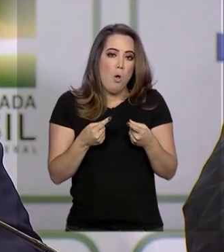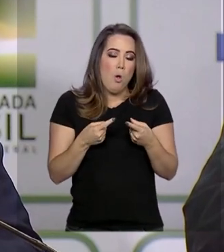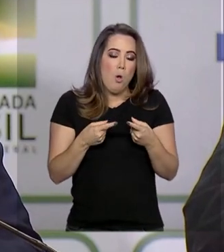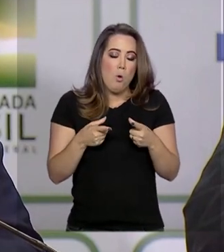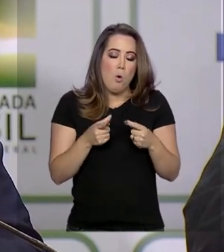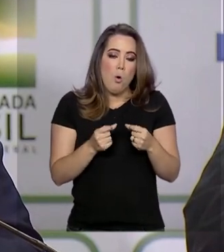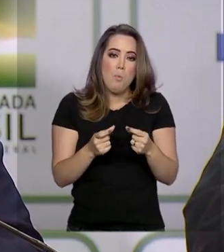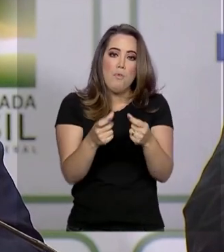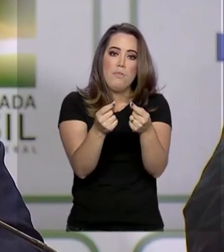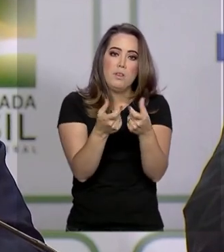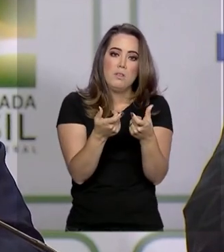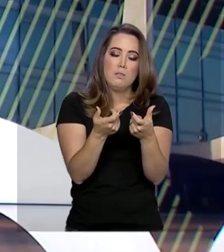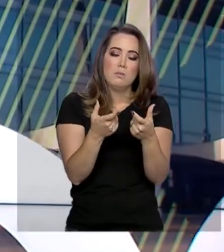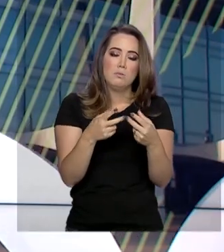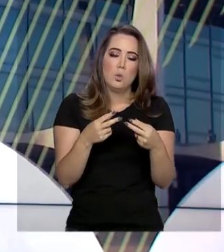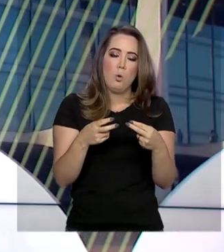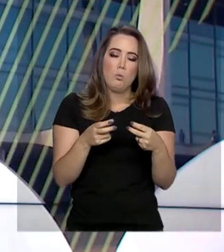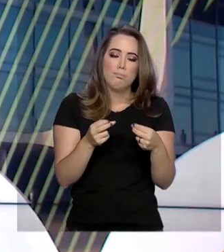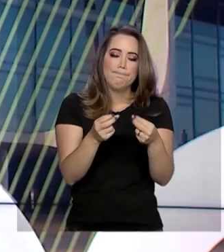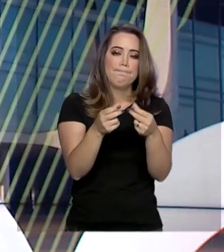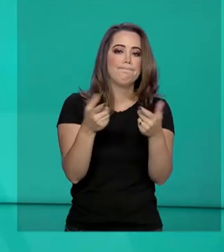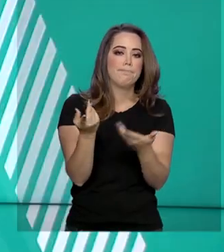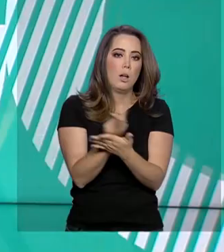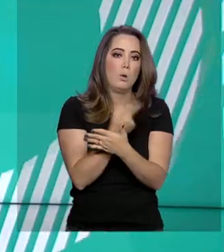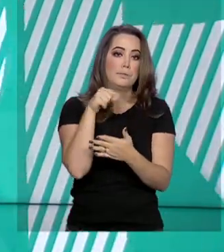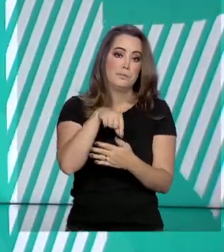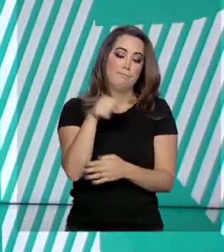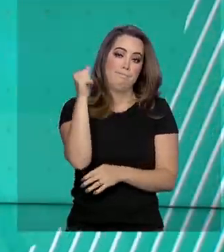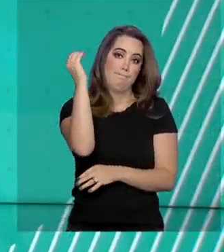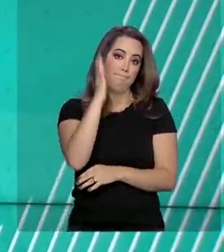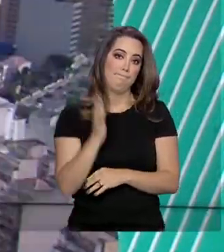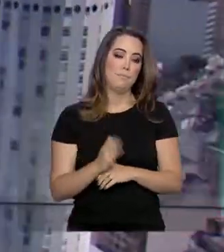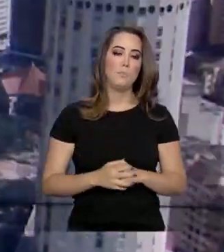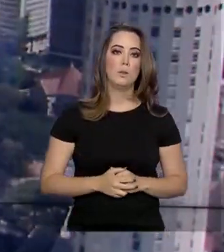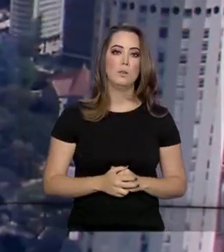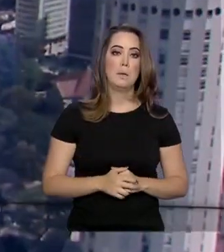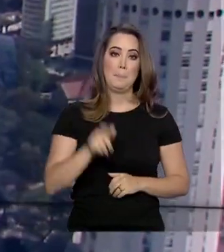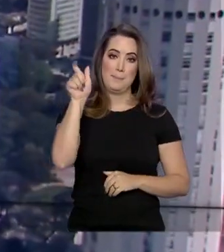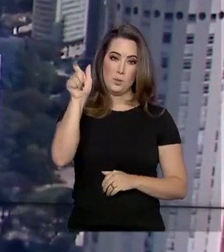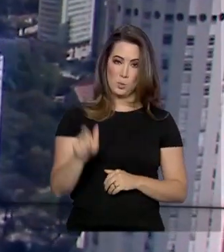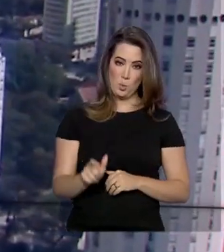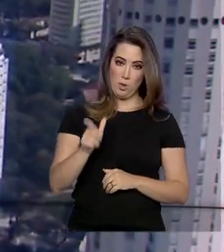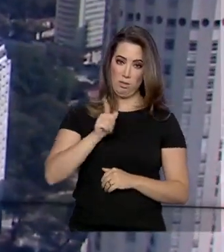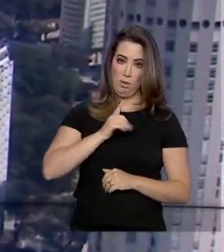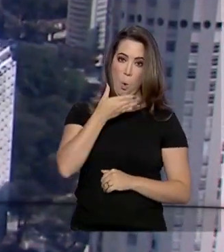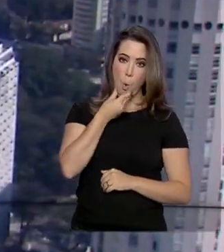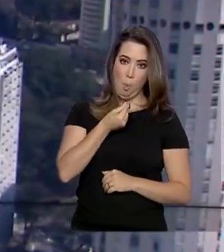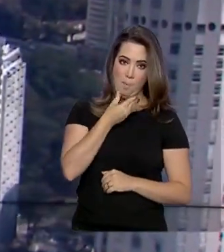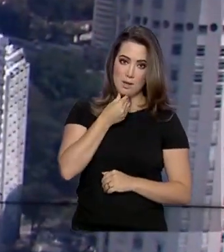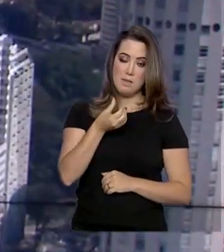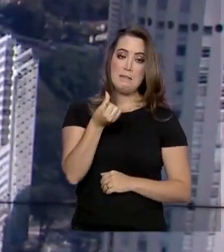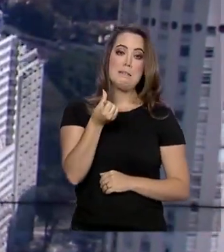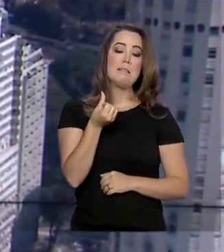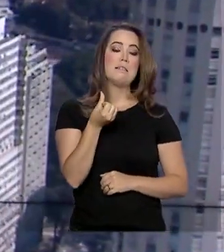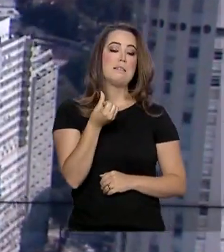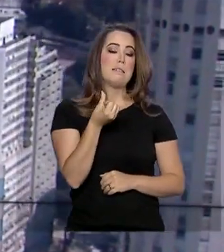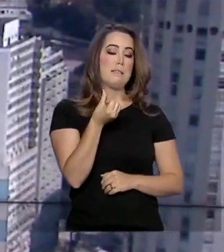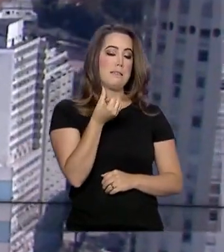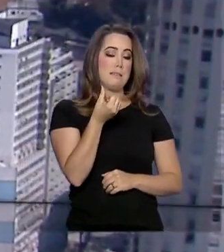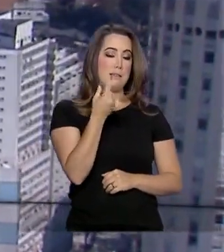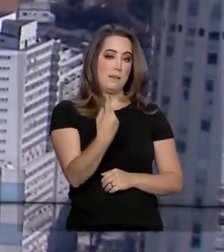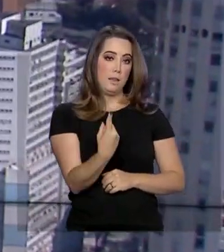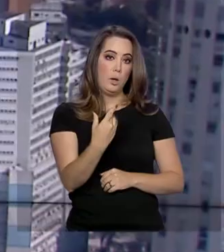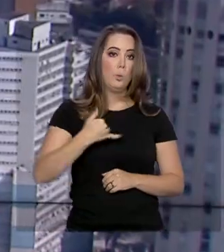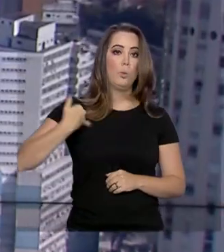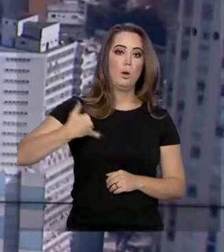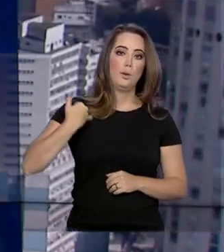no momento que nós estamos. O paciente infectado é um homem com 61 anos. Ele retornou ao